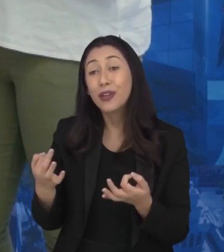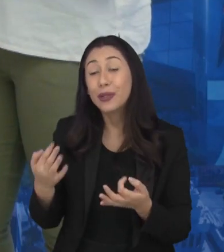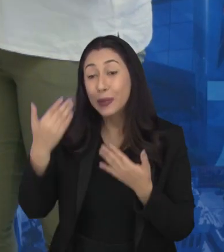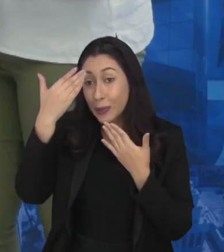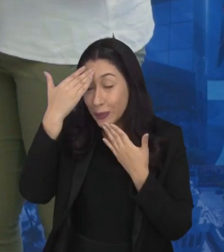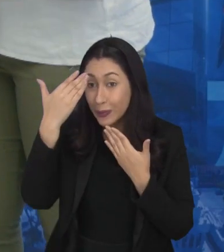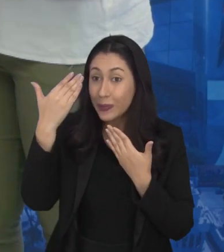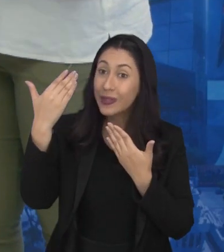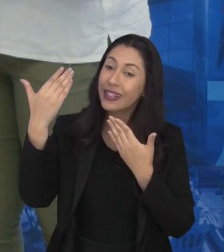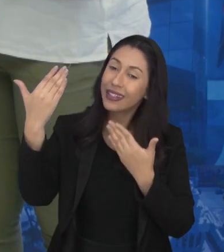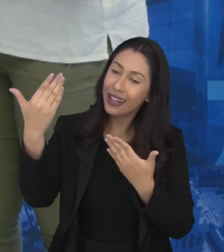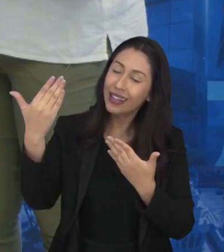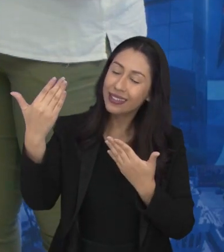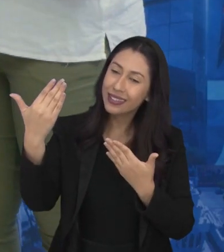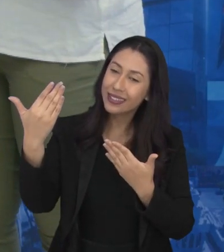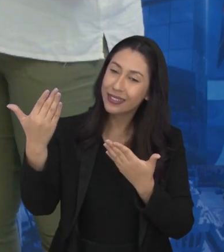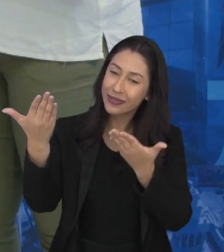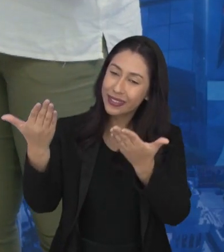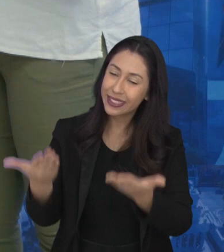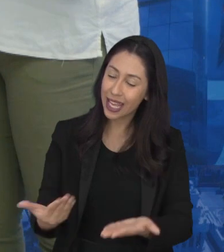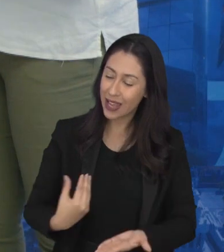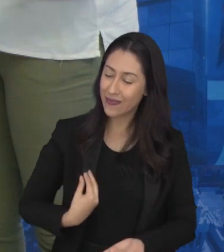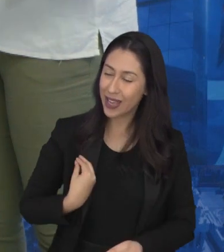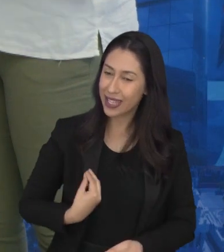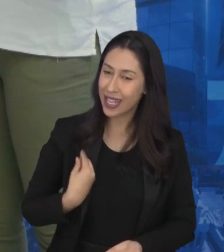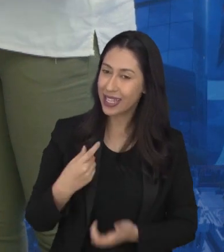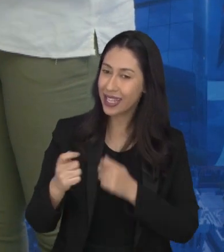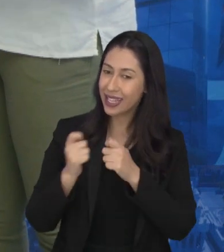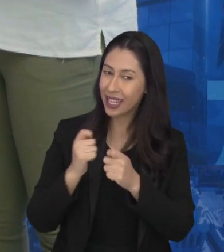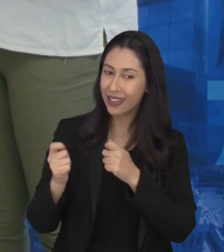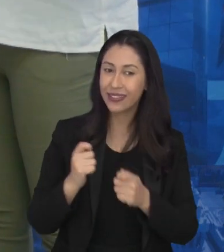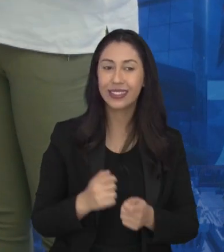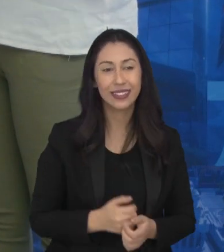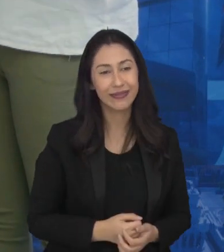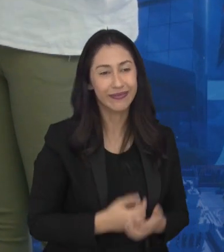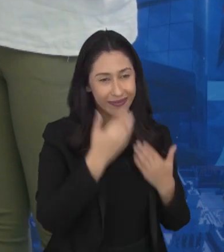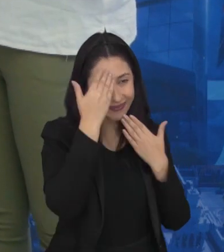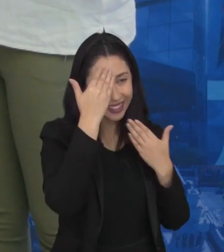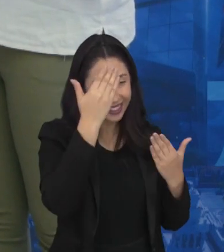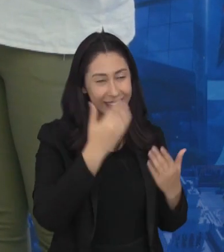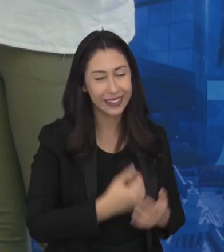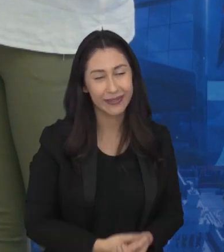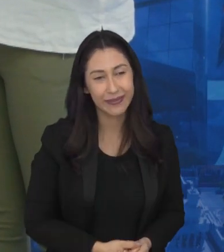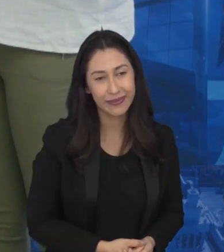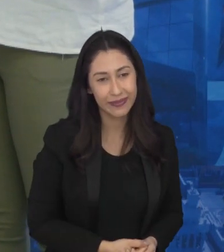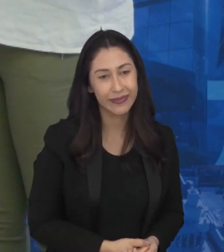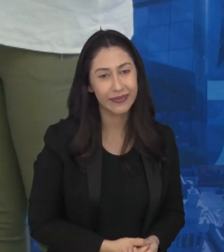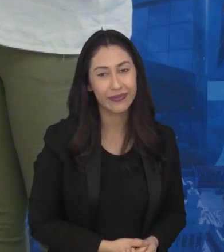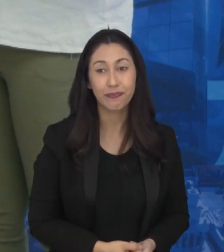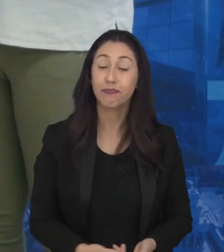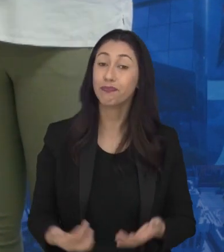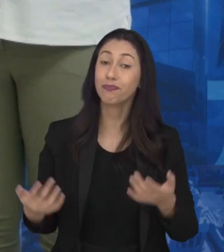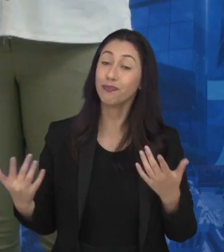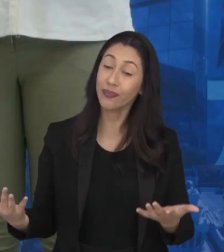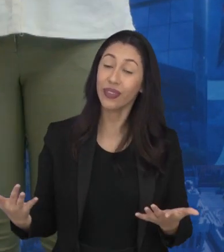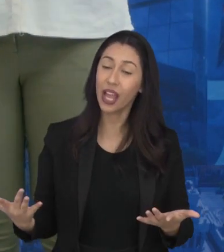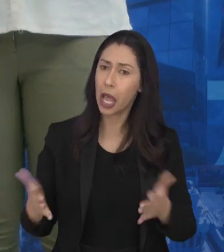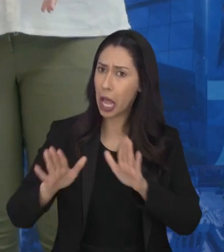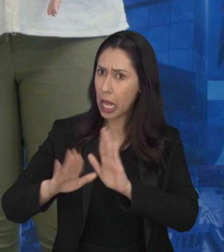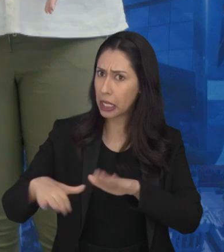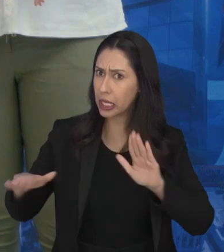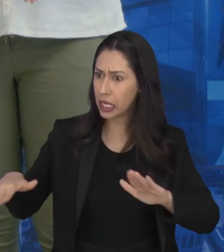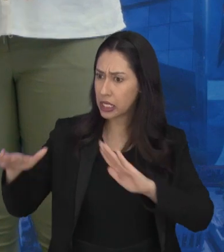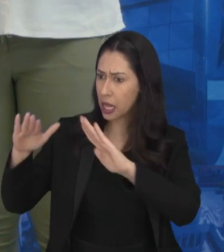Perfeito, muitíssimo obrigada Carolina pela sua presença, pela entrevista. Obrigada. E é isso,